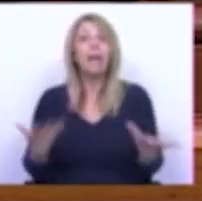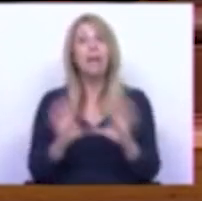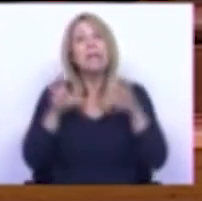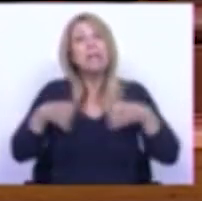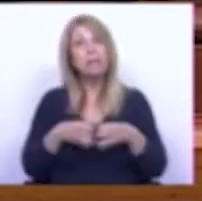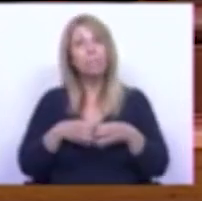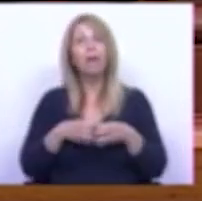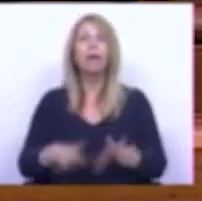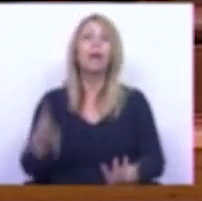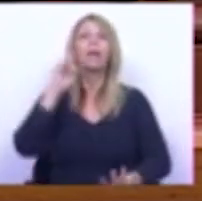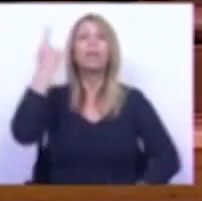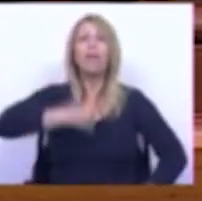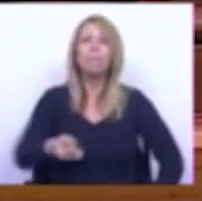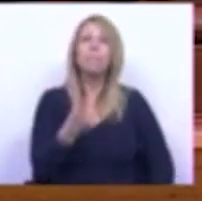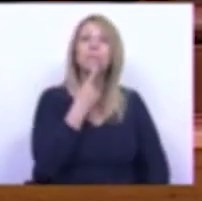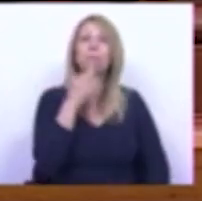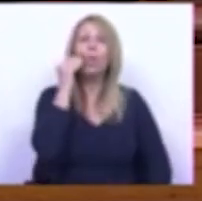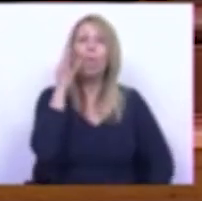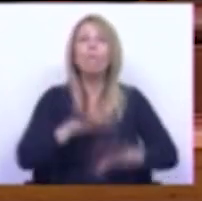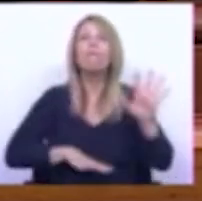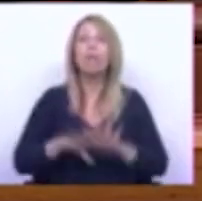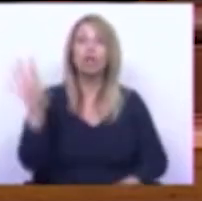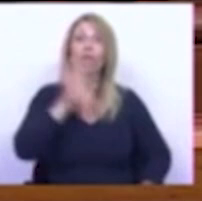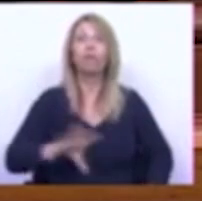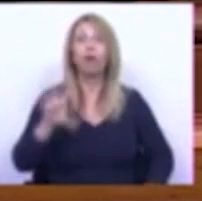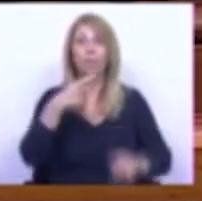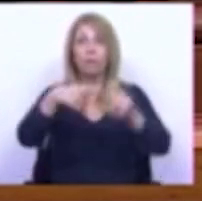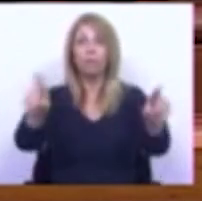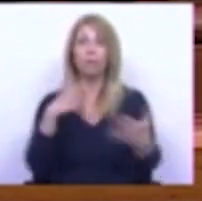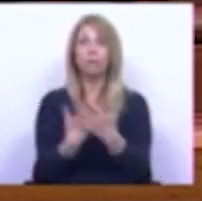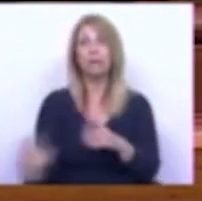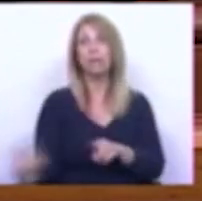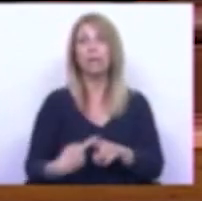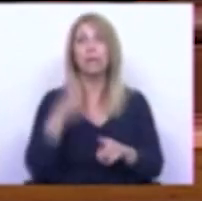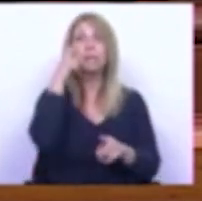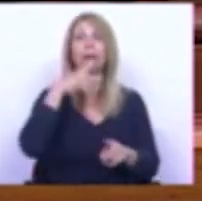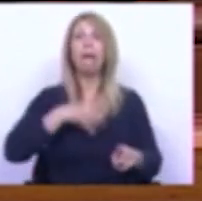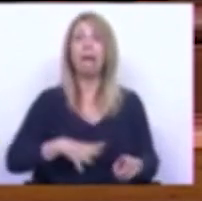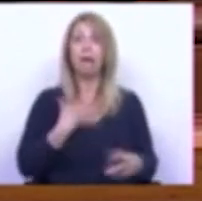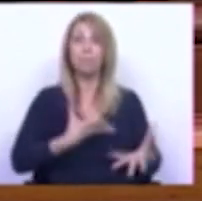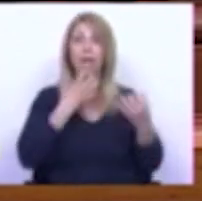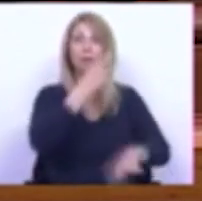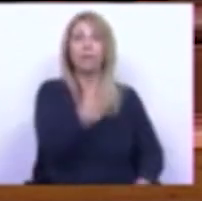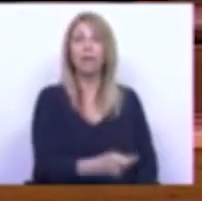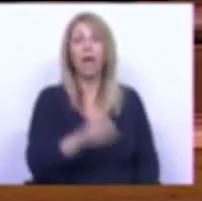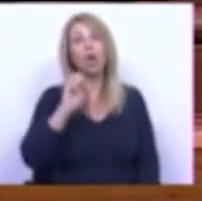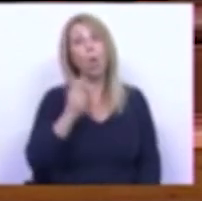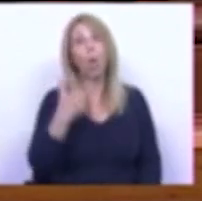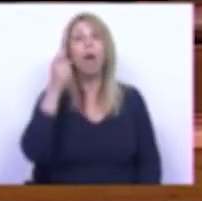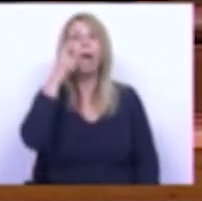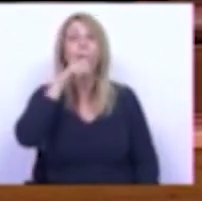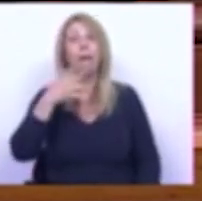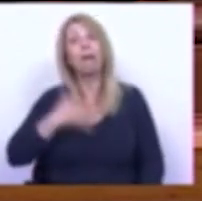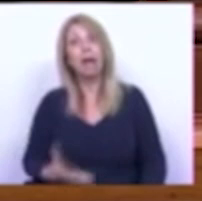deve aperceber-se de como fazer de forma diferente para manter a motivação de quem queira aqui ficar ou de quem queira aqui regressar.